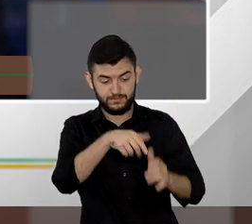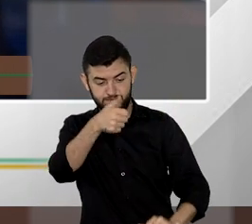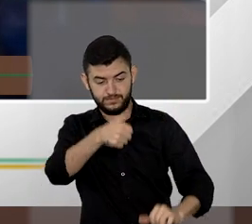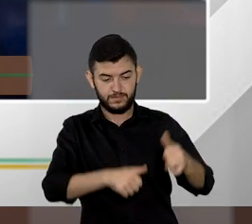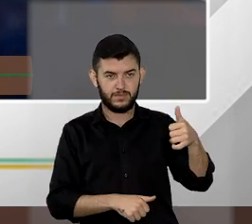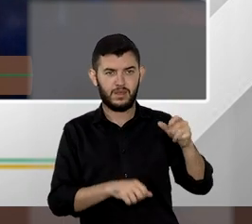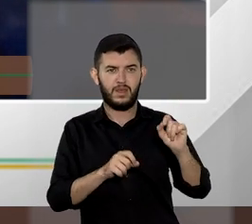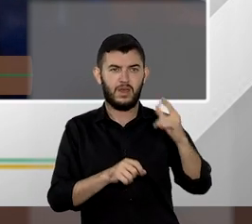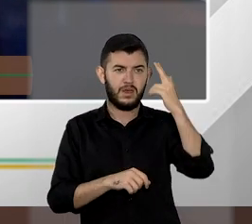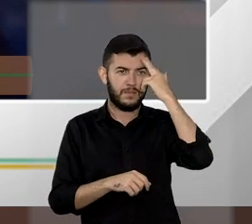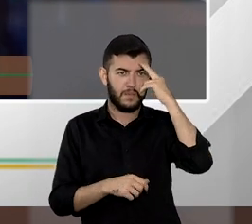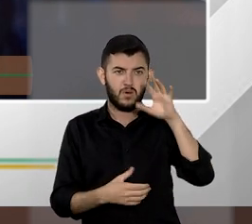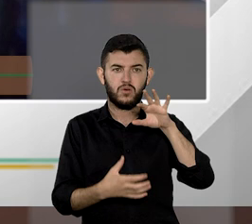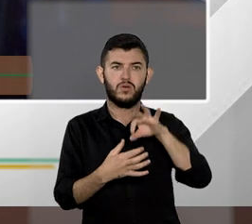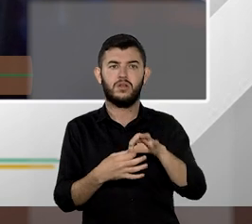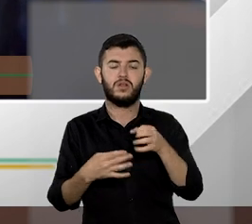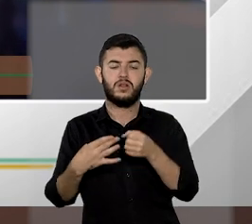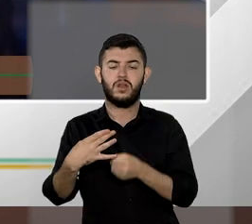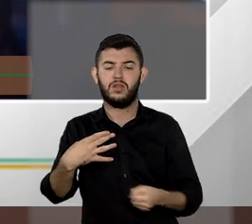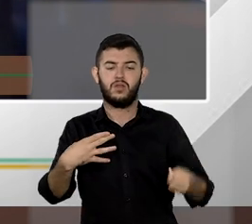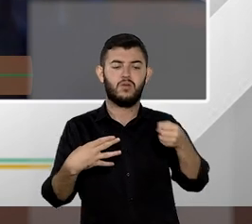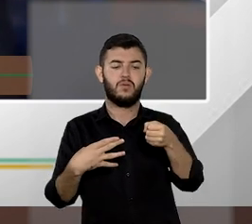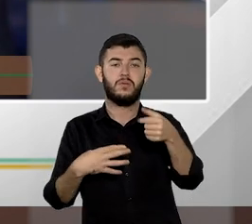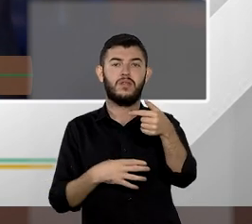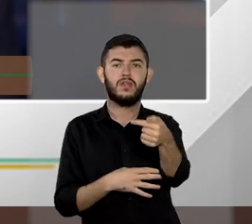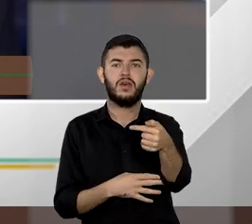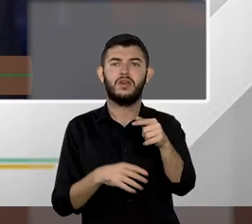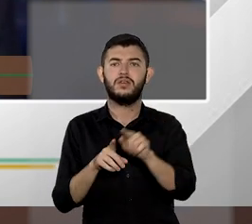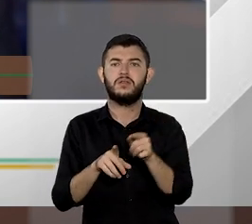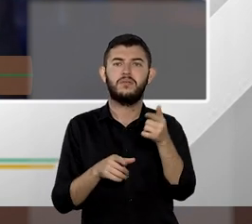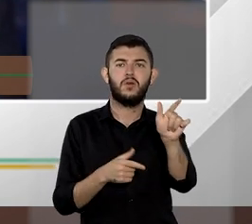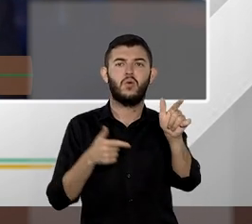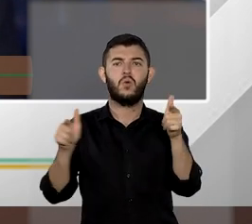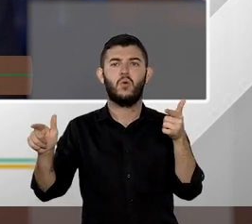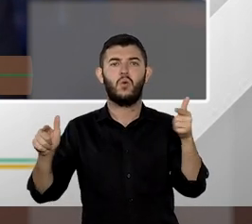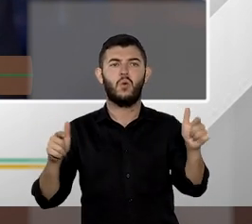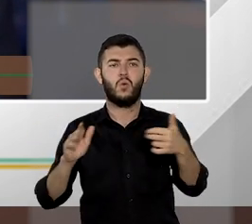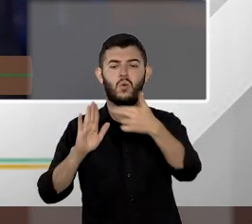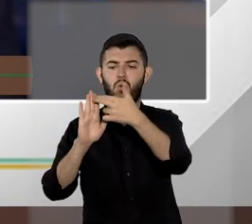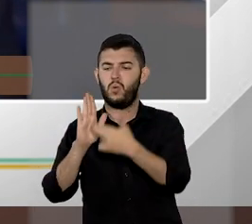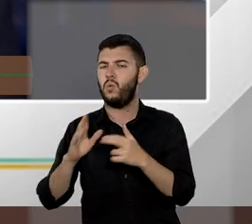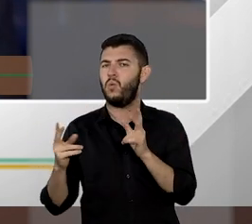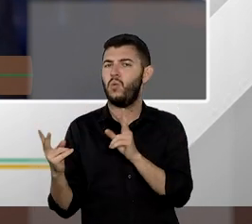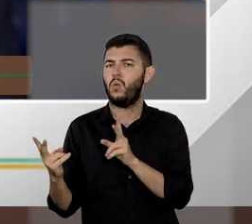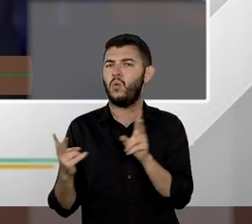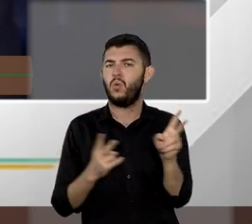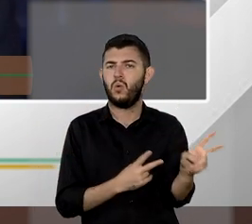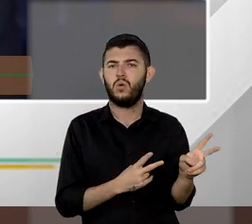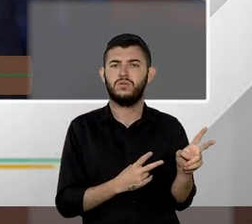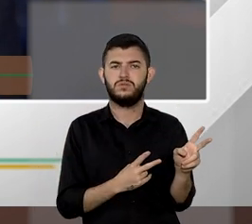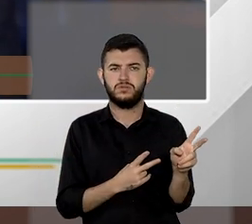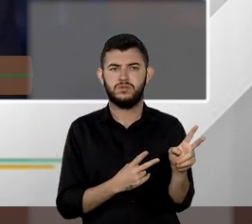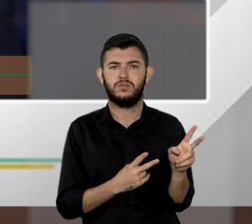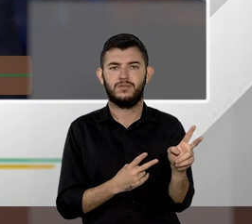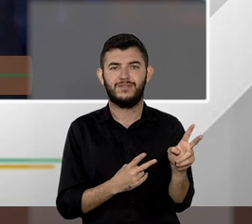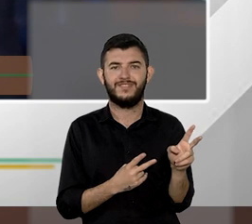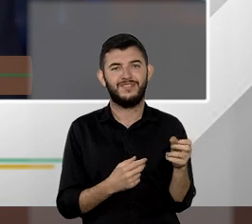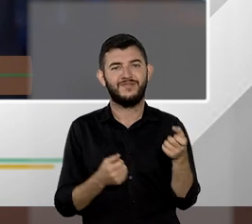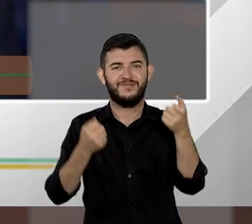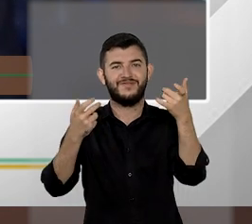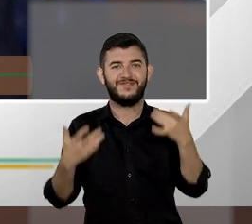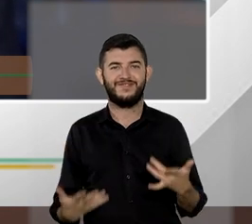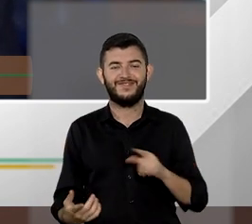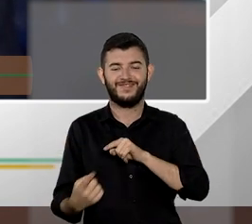súmula 7 etc etc etc os outros requisitos continuam salvo o melhor juízo